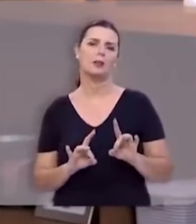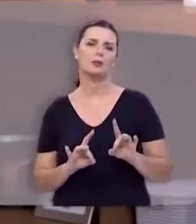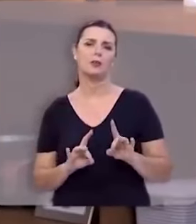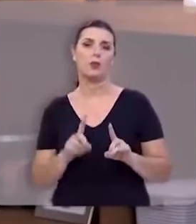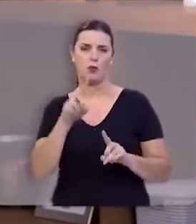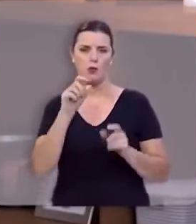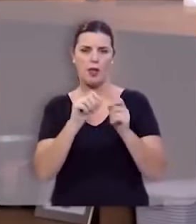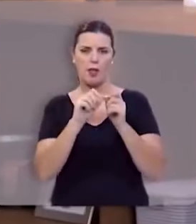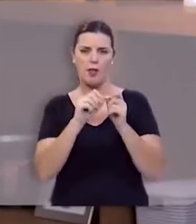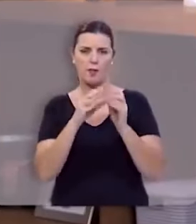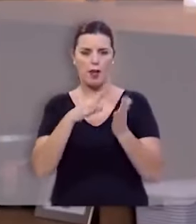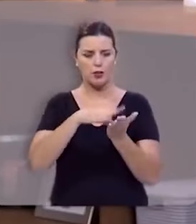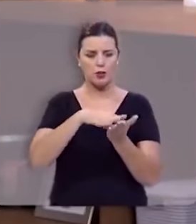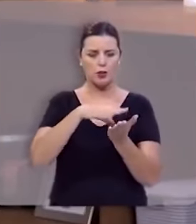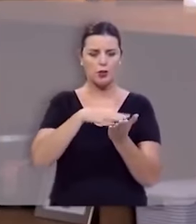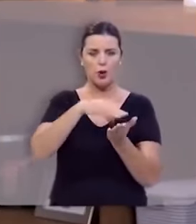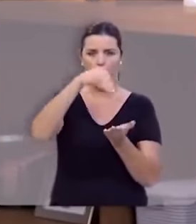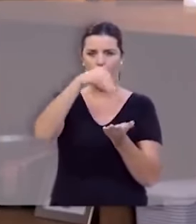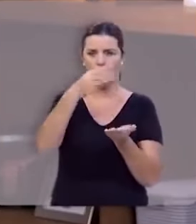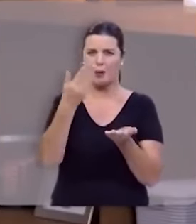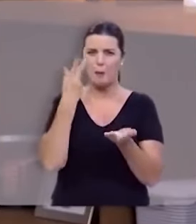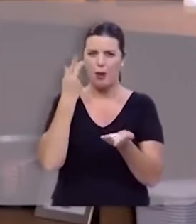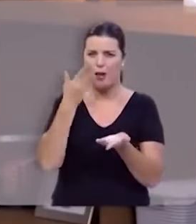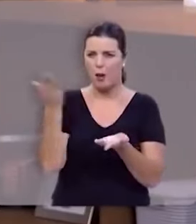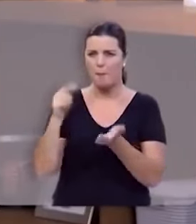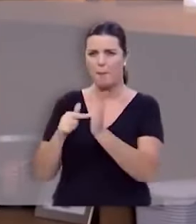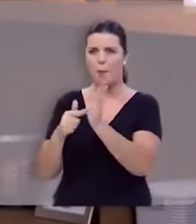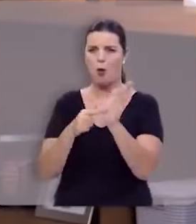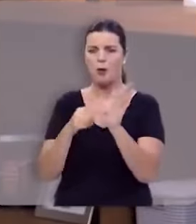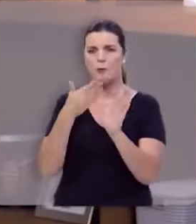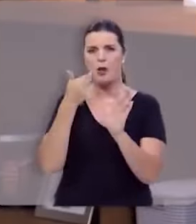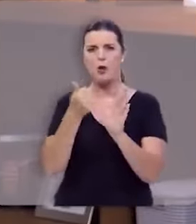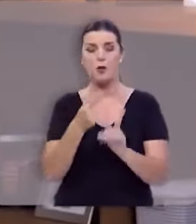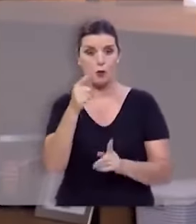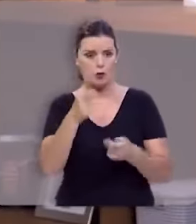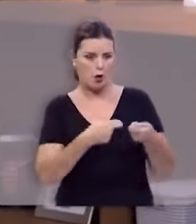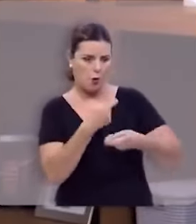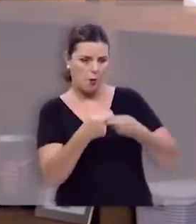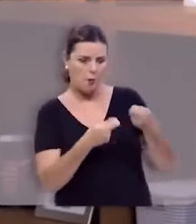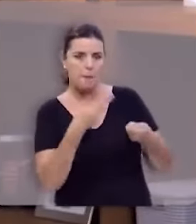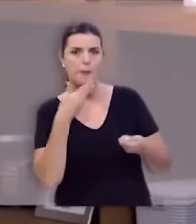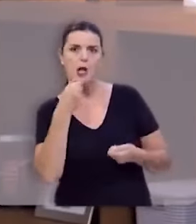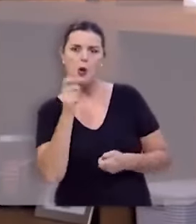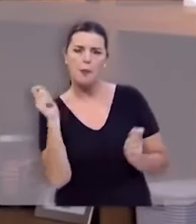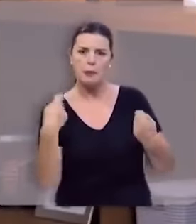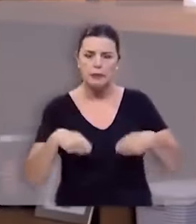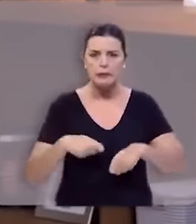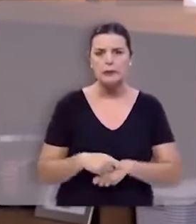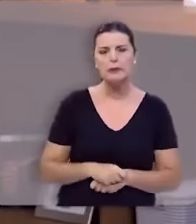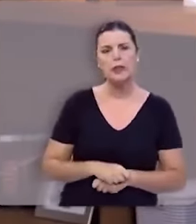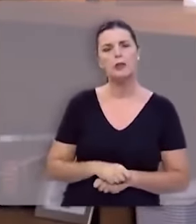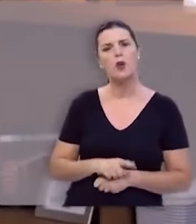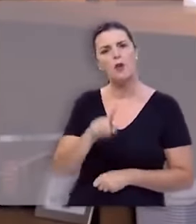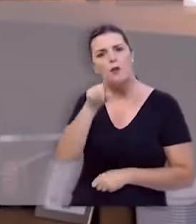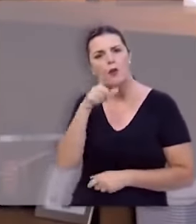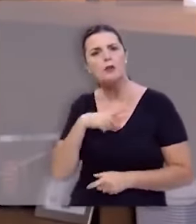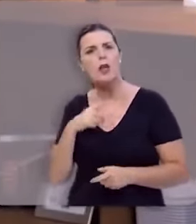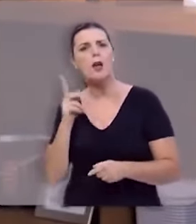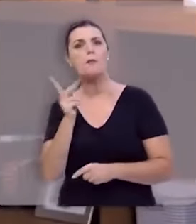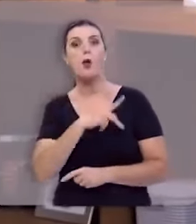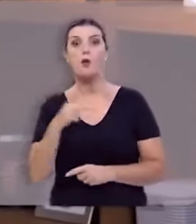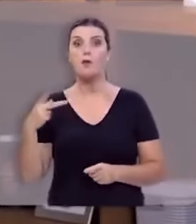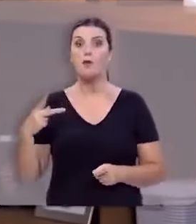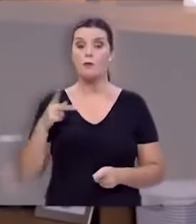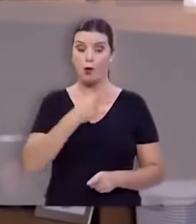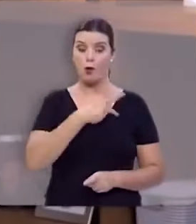você faz salgadinho para fora faça o melhor salgadinho se você é um comerciante seja o melhor comerciante se você é um